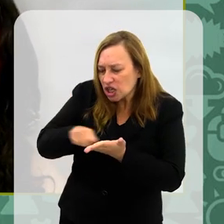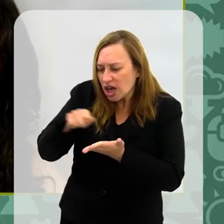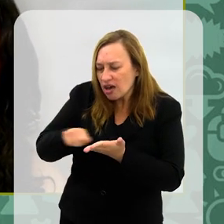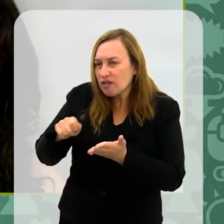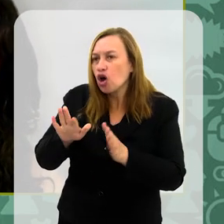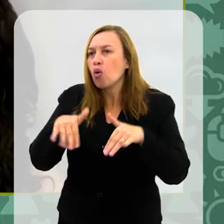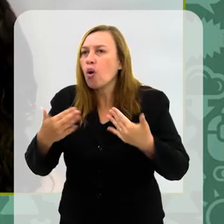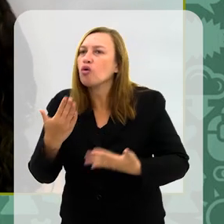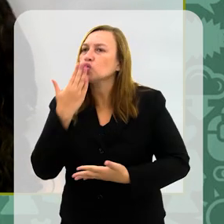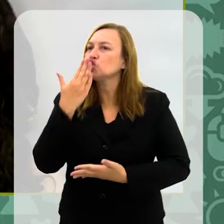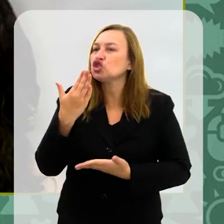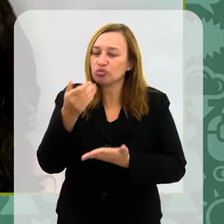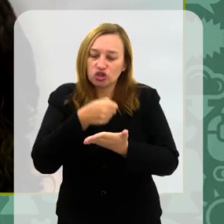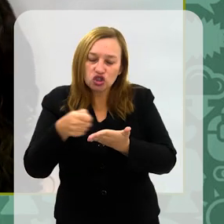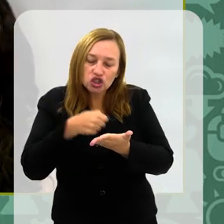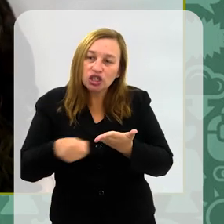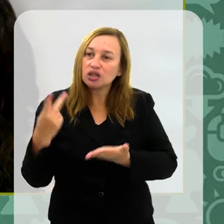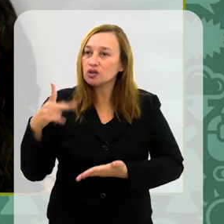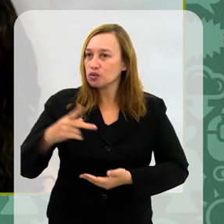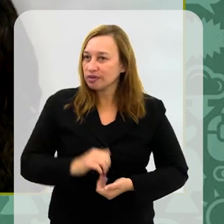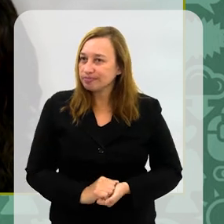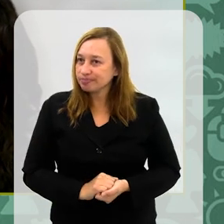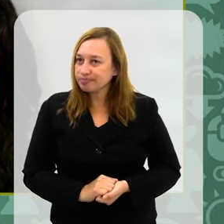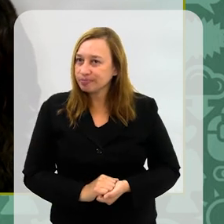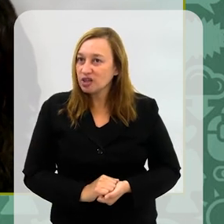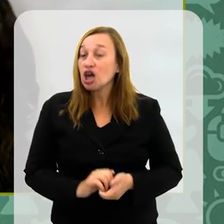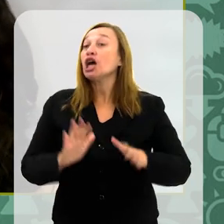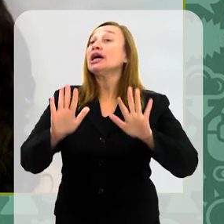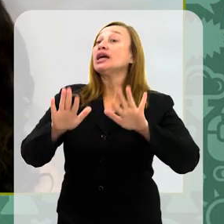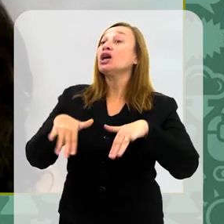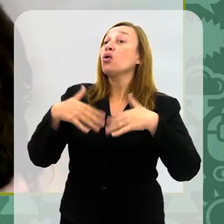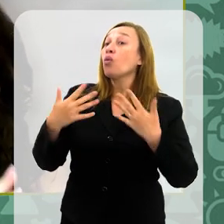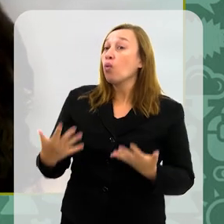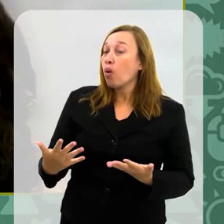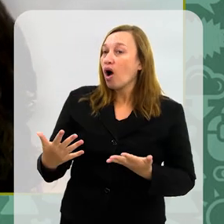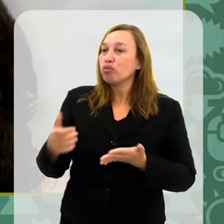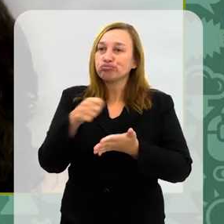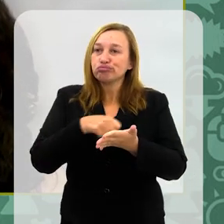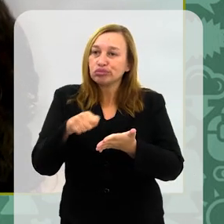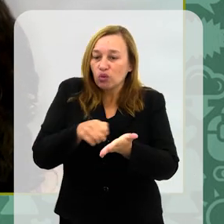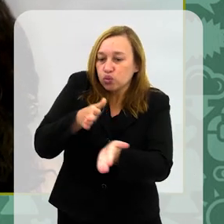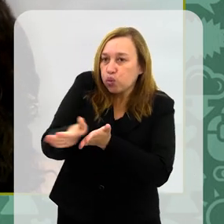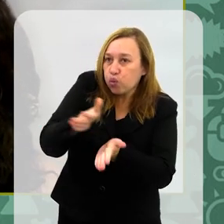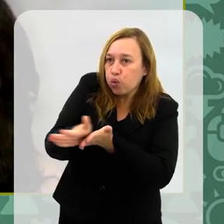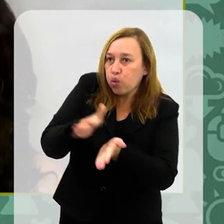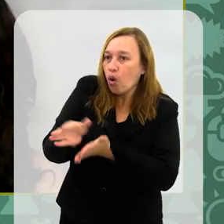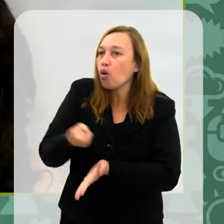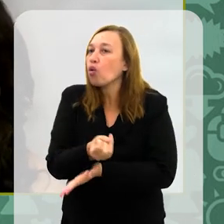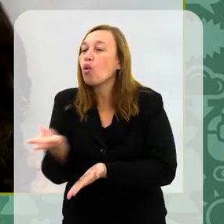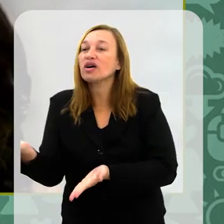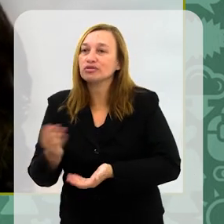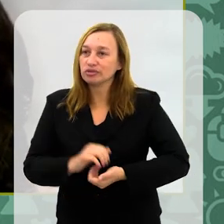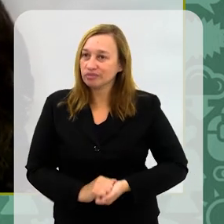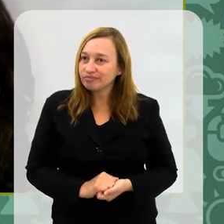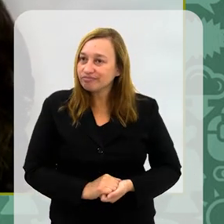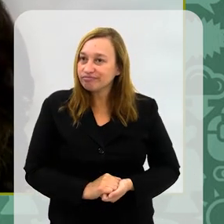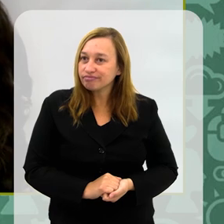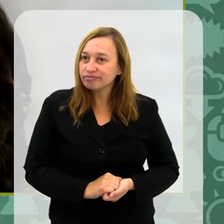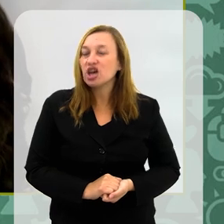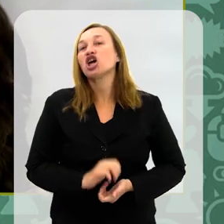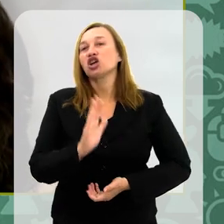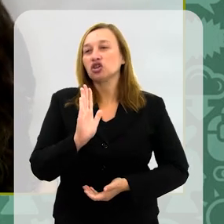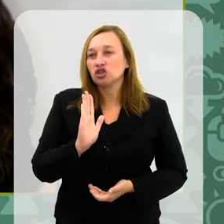escreve, qual o tipo de escrita que você faz? E quais livros você já publicou, né? Quantos livros você já publicou?